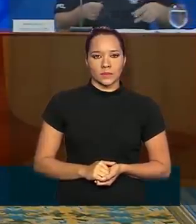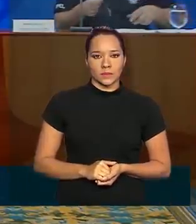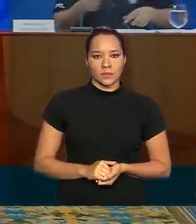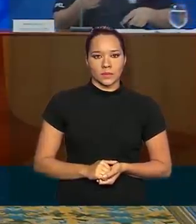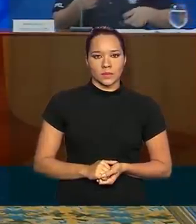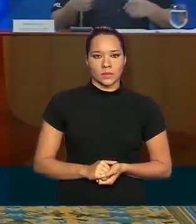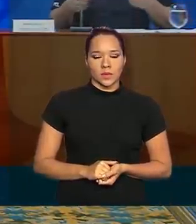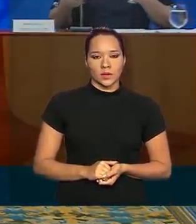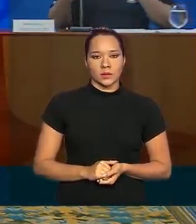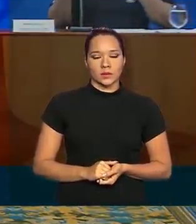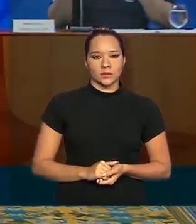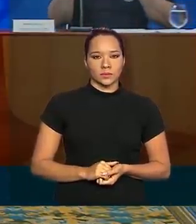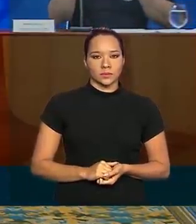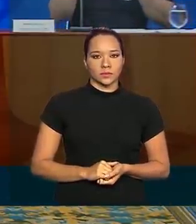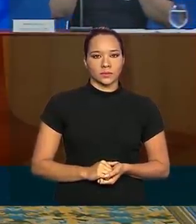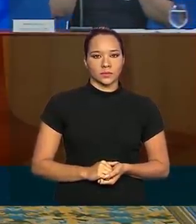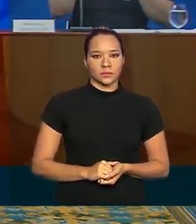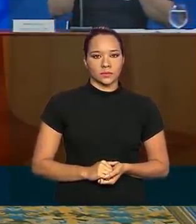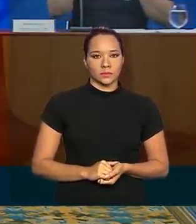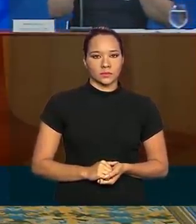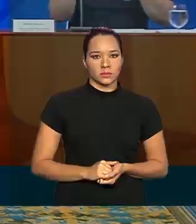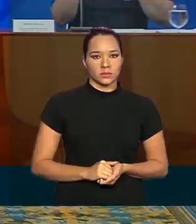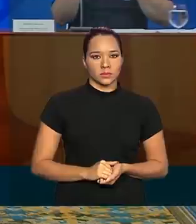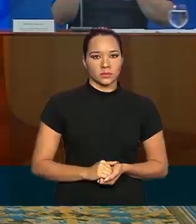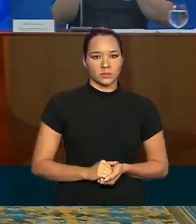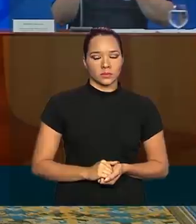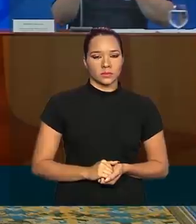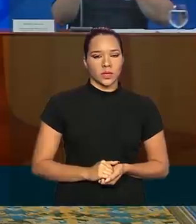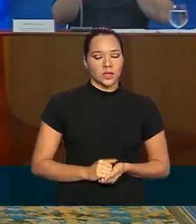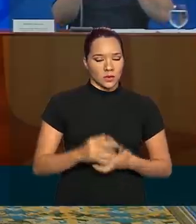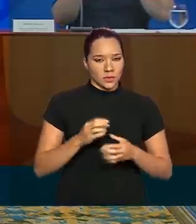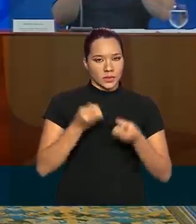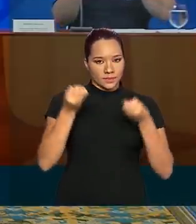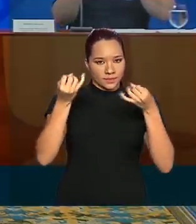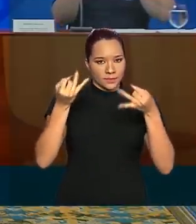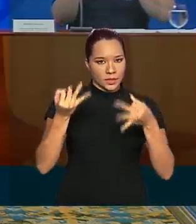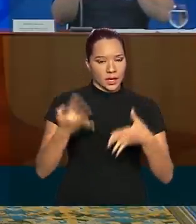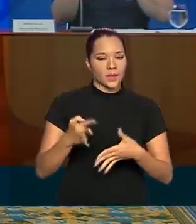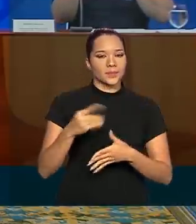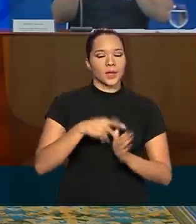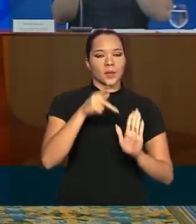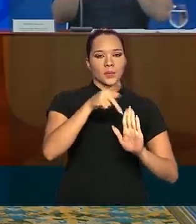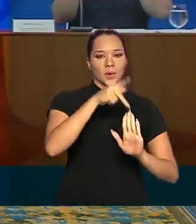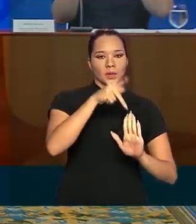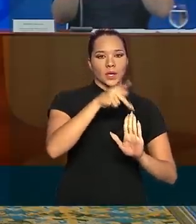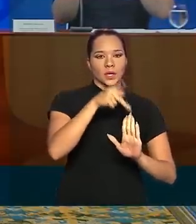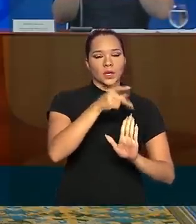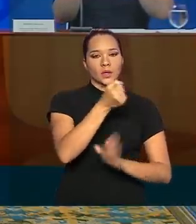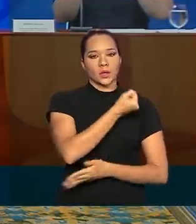Vou fazer um esclarecimento com relação à portaria número